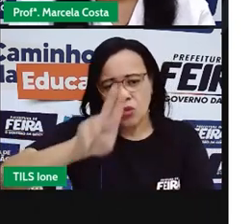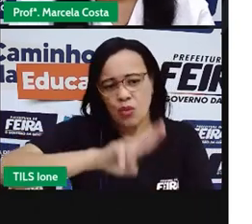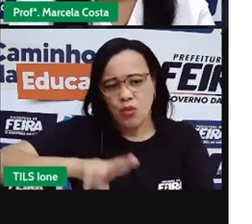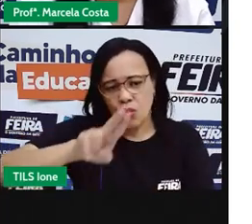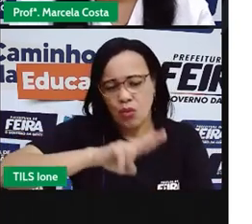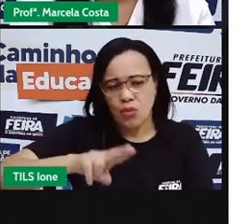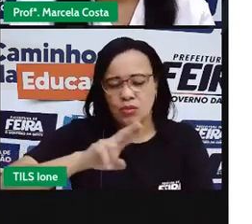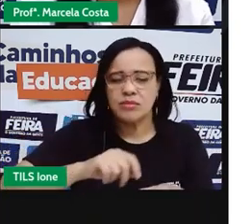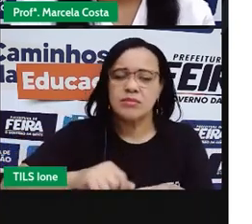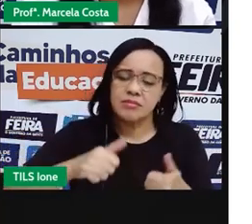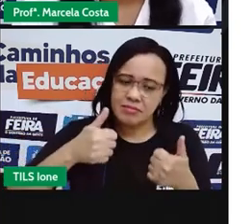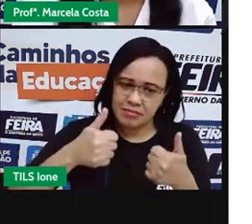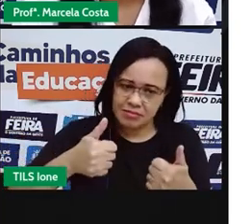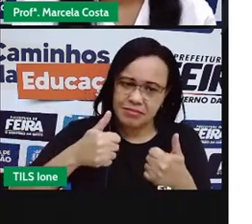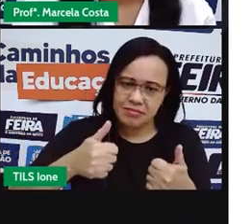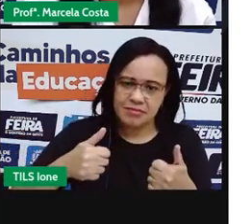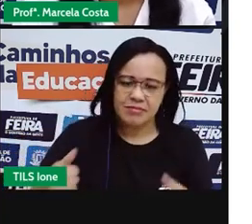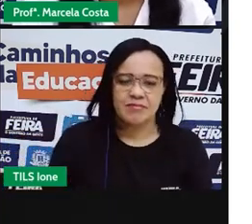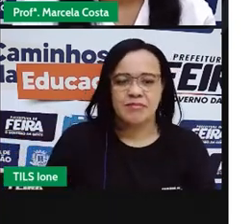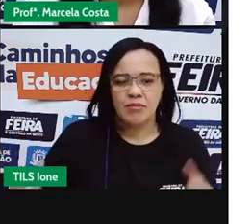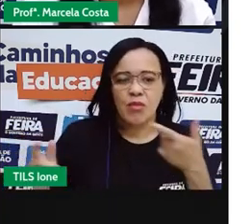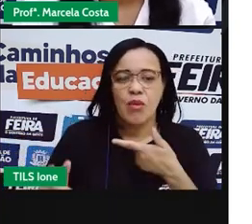agora vamos ver aqui outro animal.